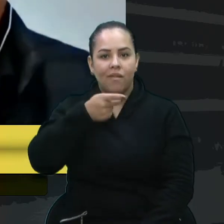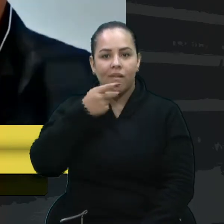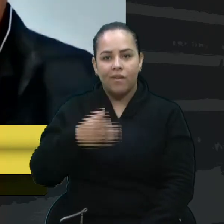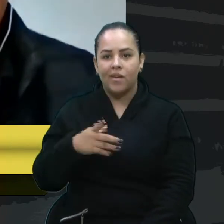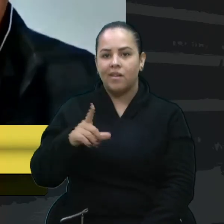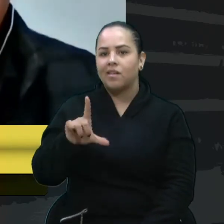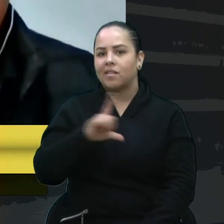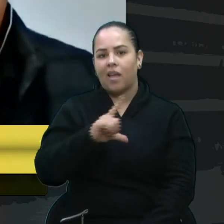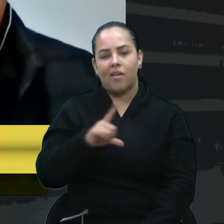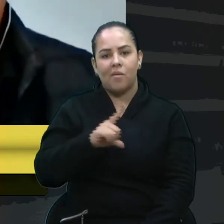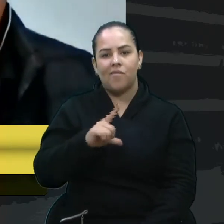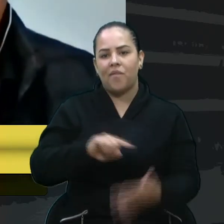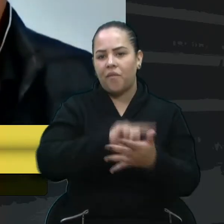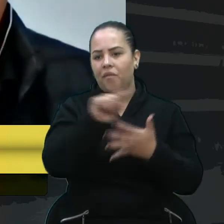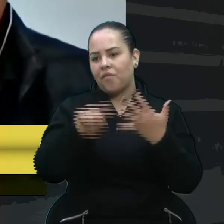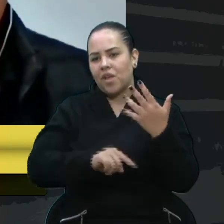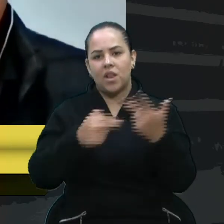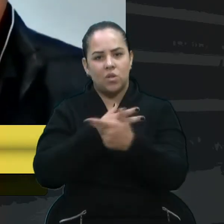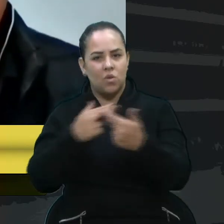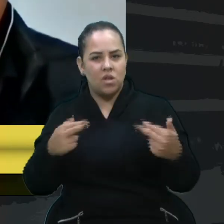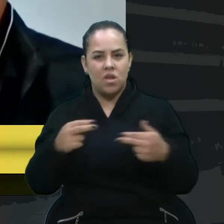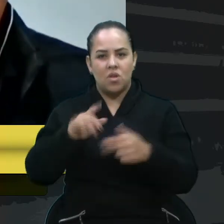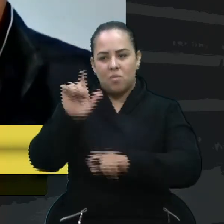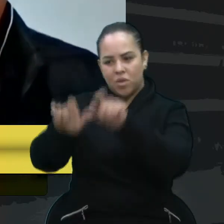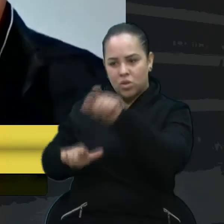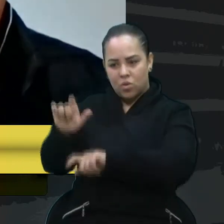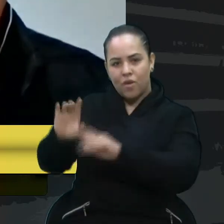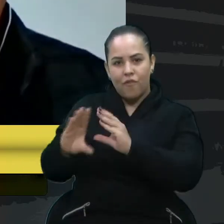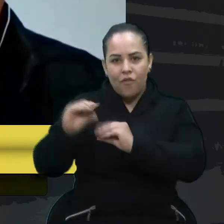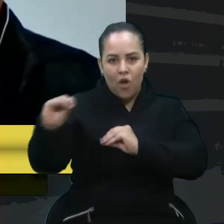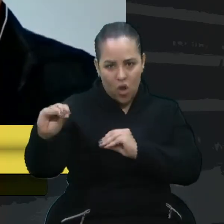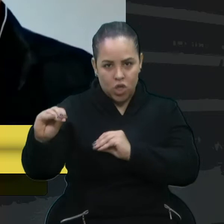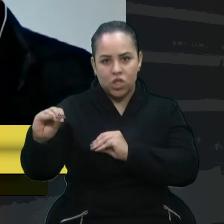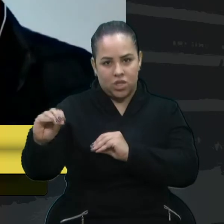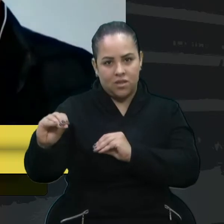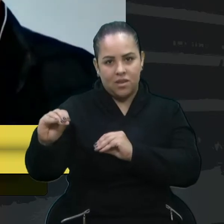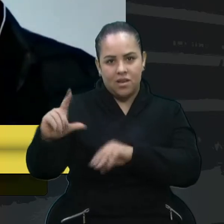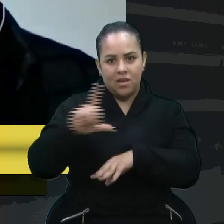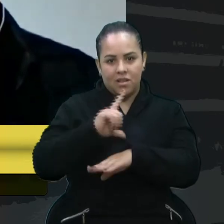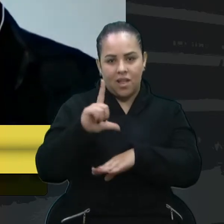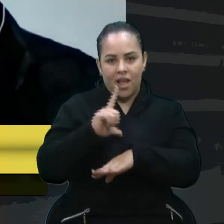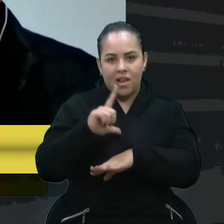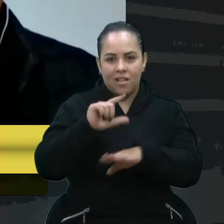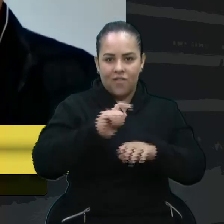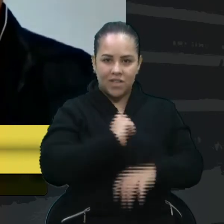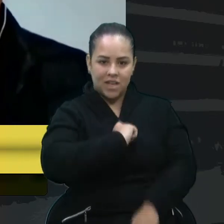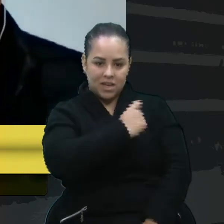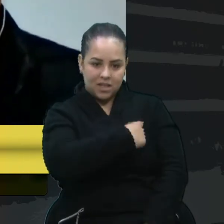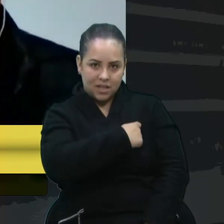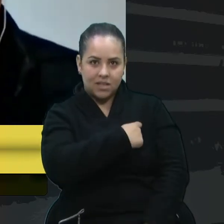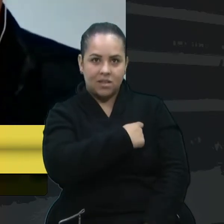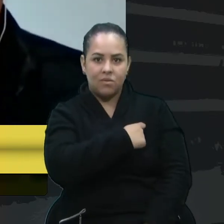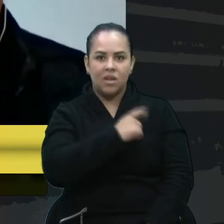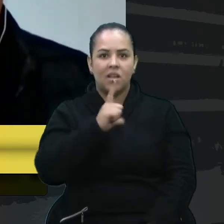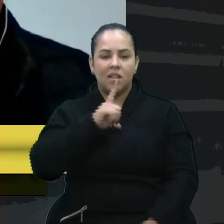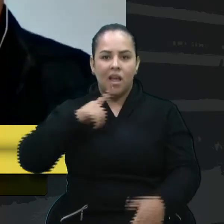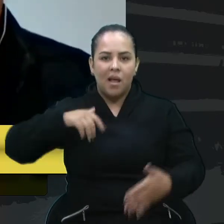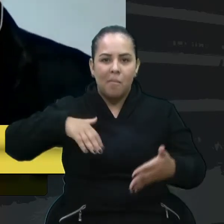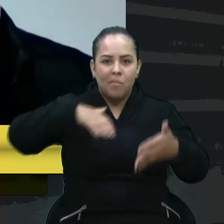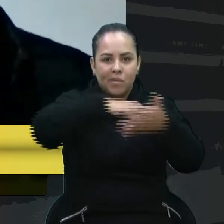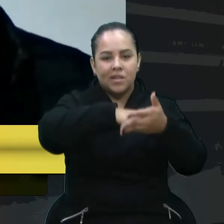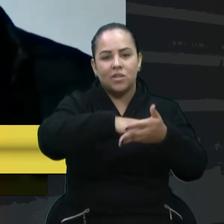pessoas que fazem essa fuga das brides que acabam atropelando os guardas, colocando eles em risco de vida.